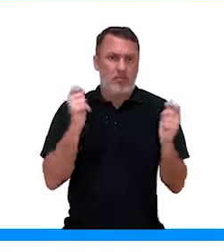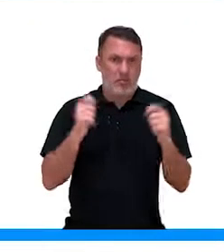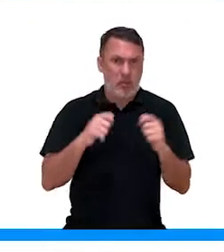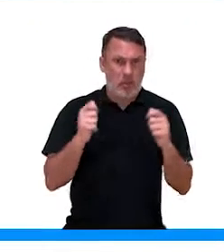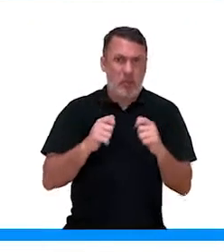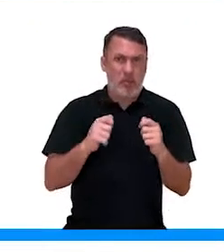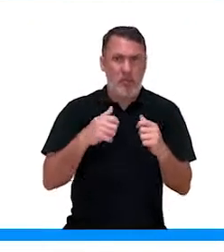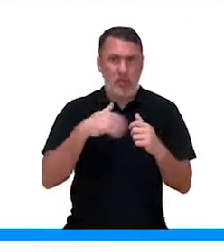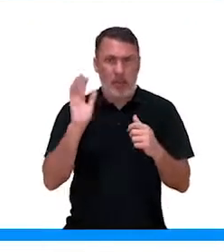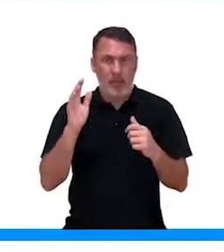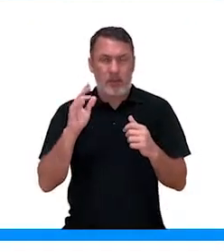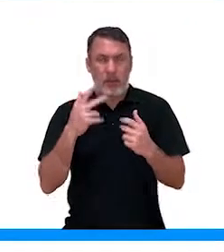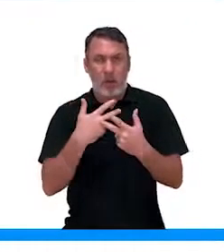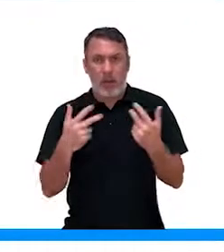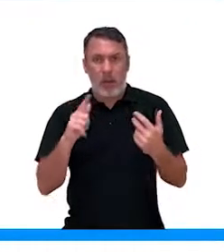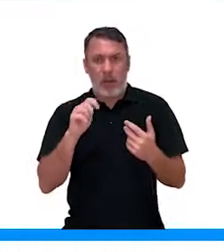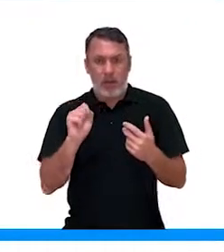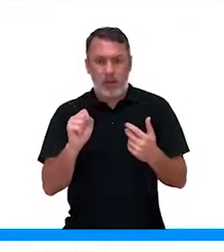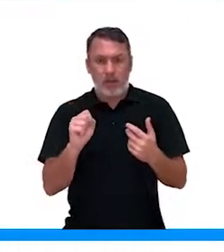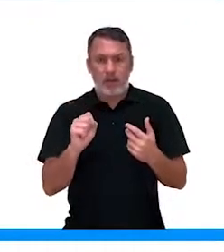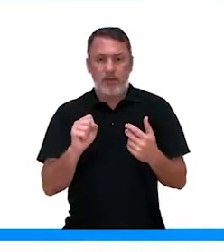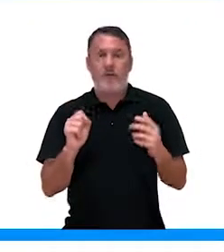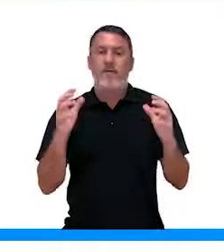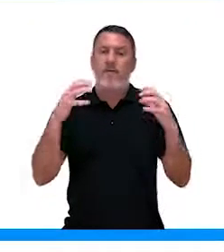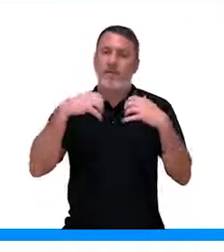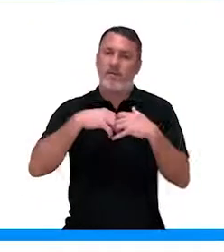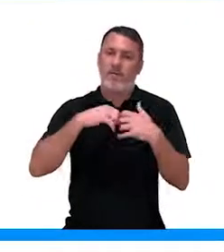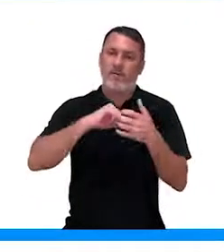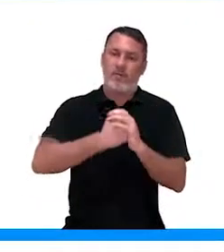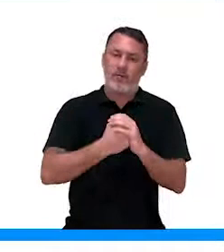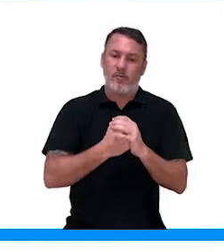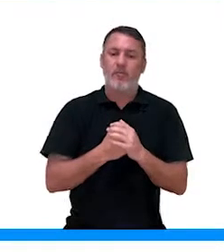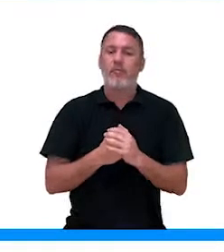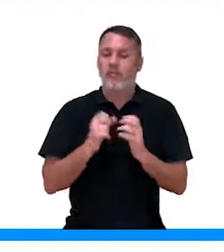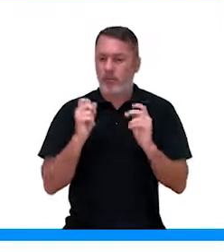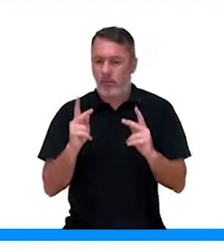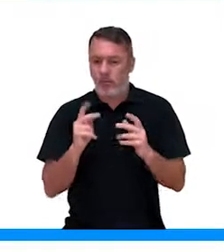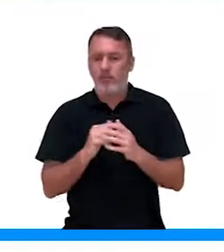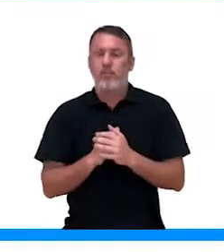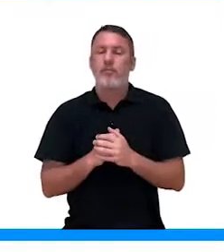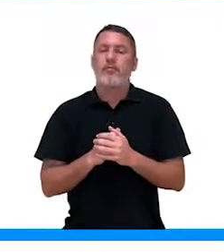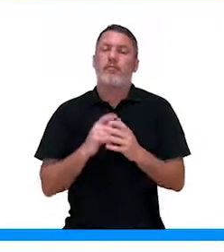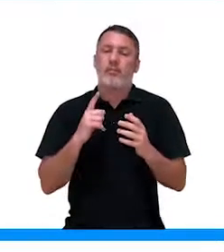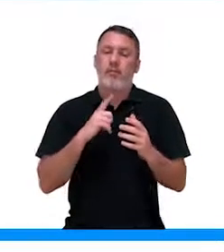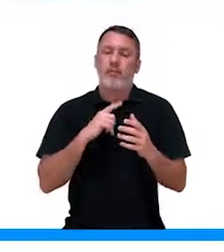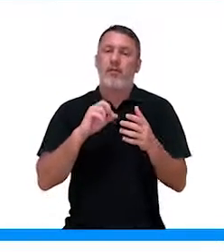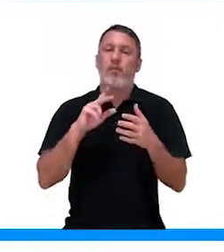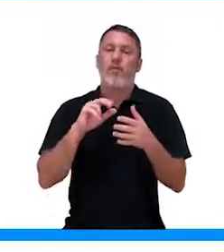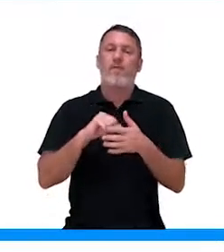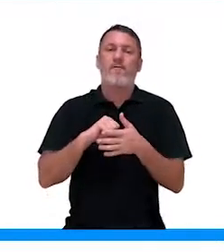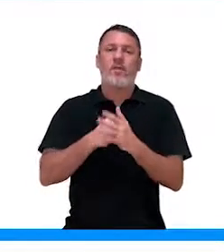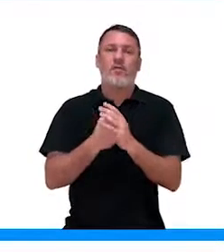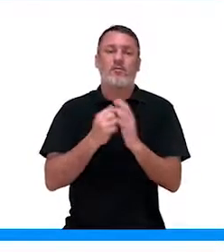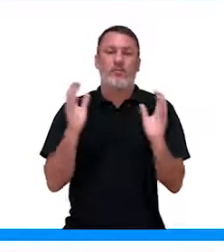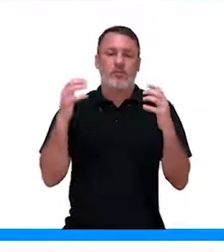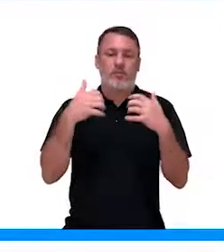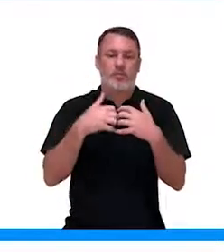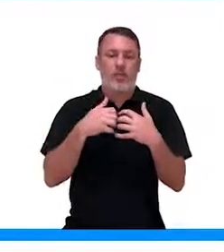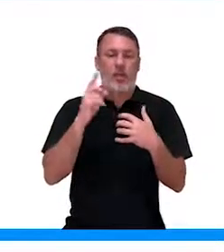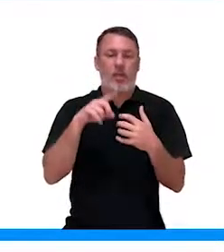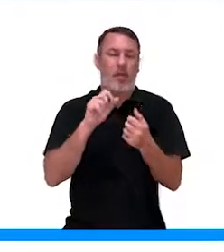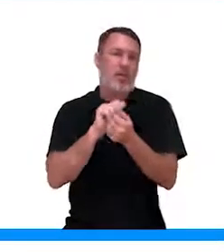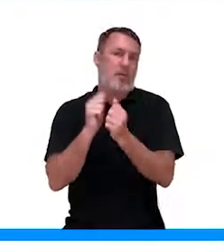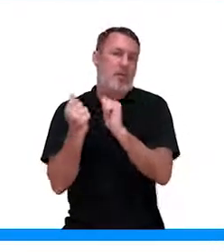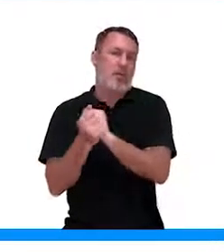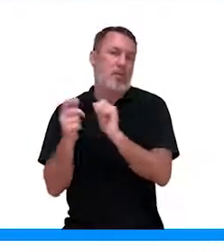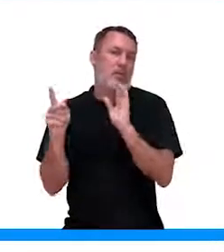suficiente de gás carbônico? O que acontece? Ele se fecha. Beleza? Então ele se fecha. Então isso